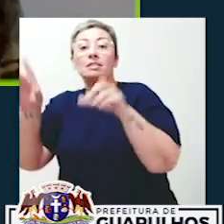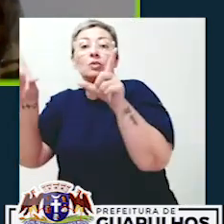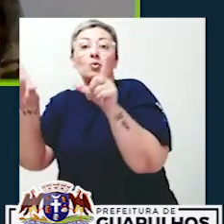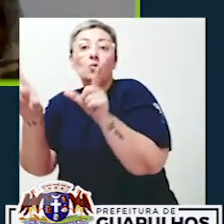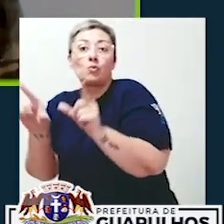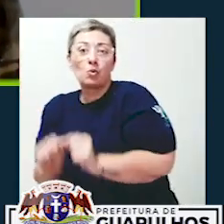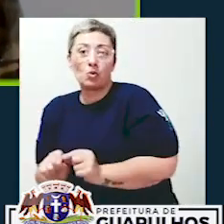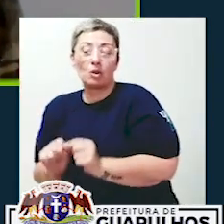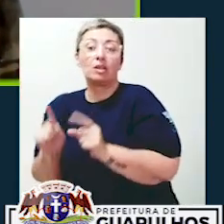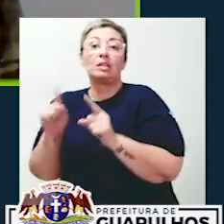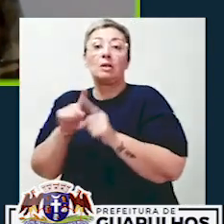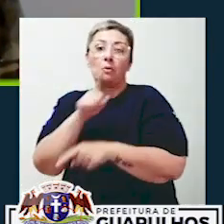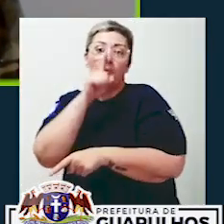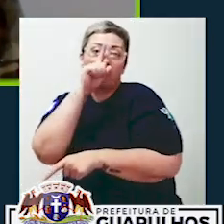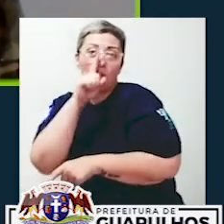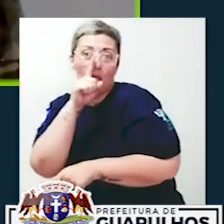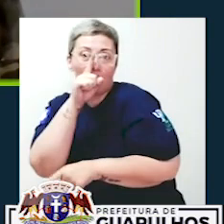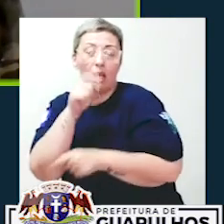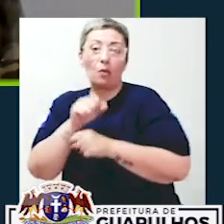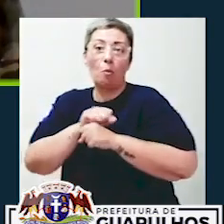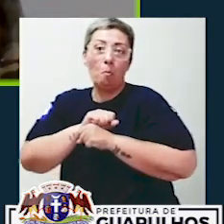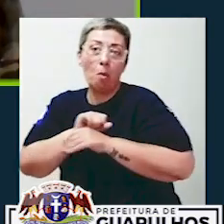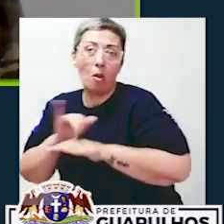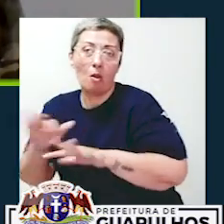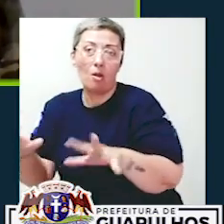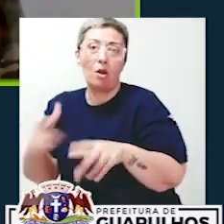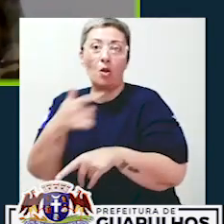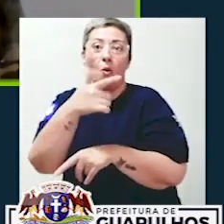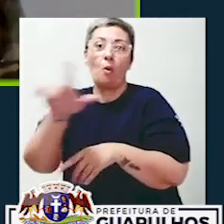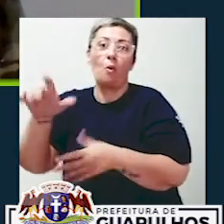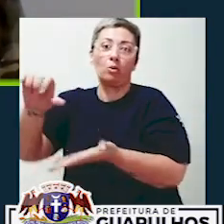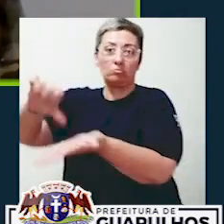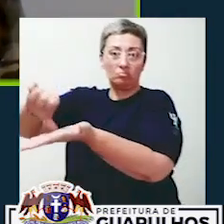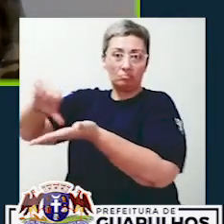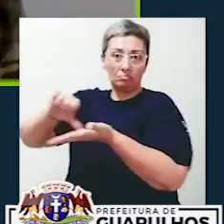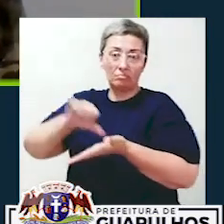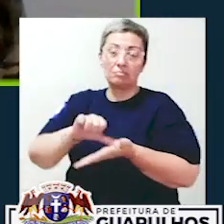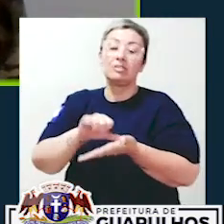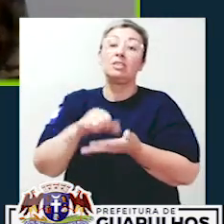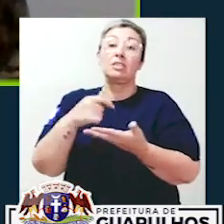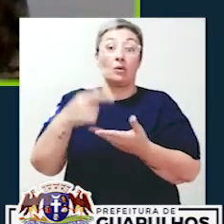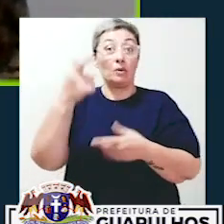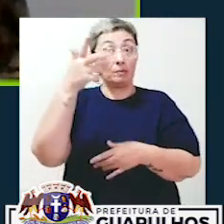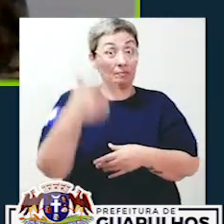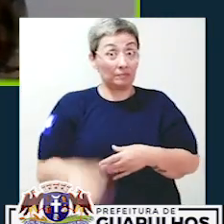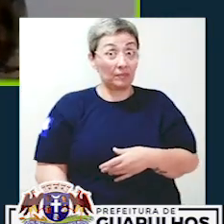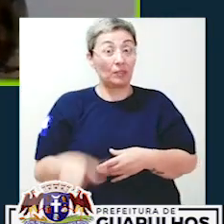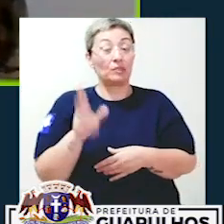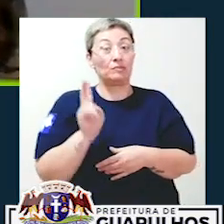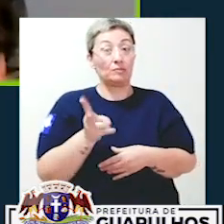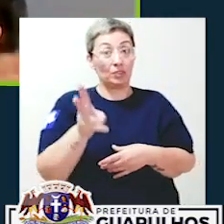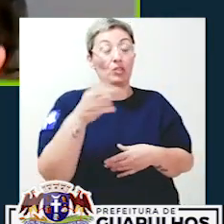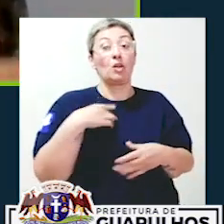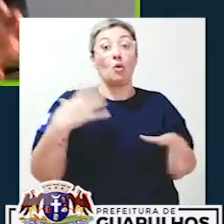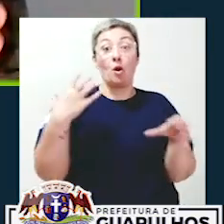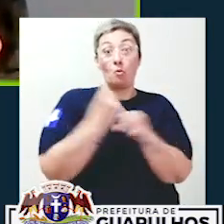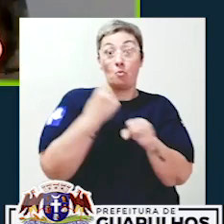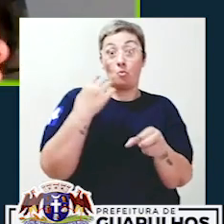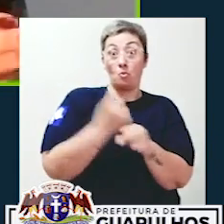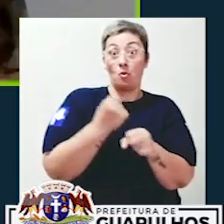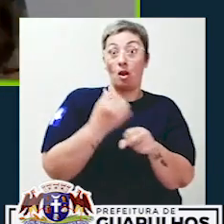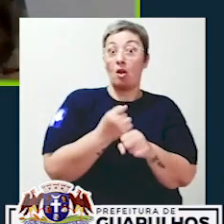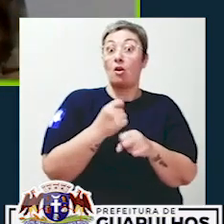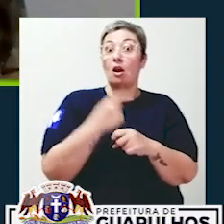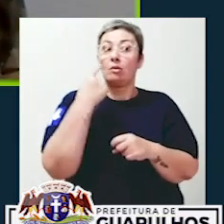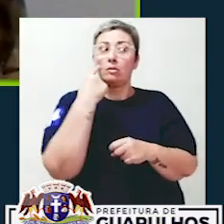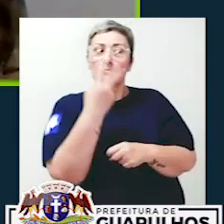hospitais e a reduzir o risco de transmissão em outras unidades. Continuando. Justamente. E os